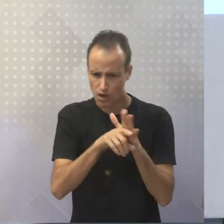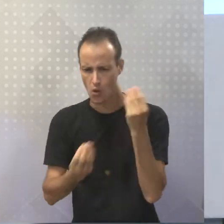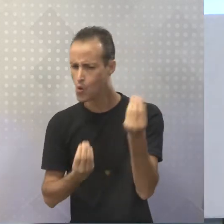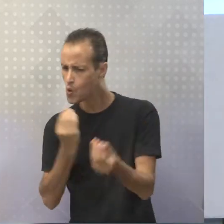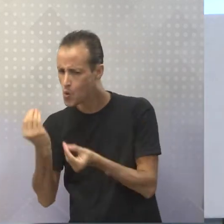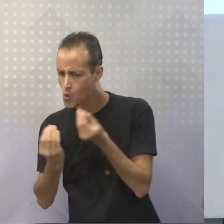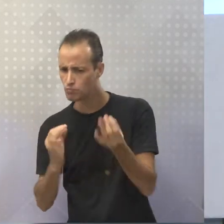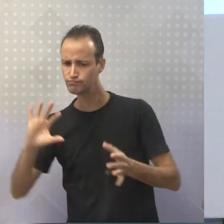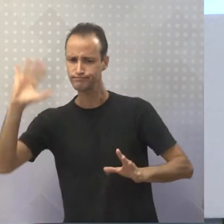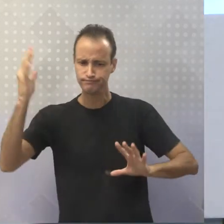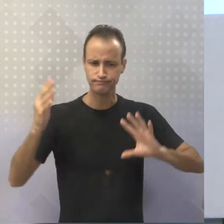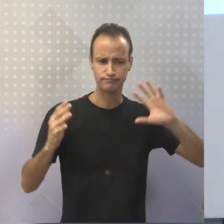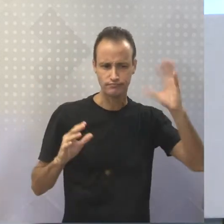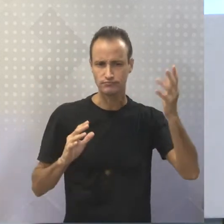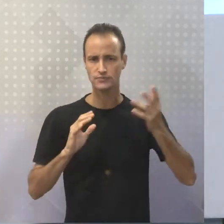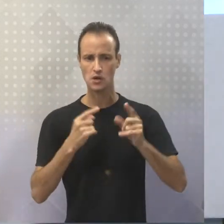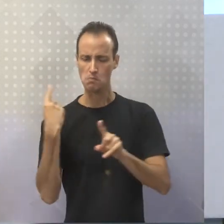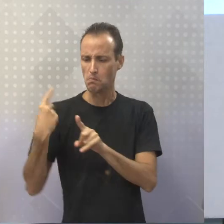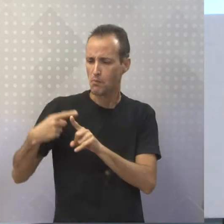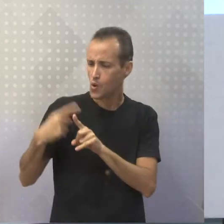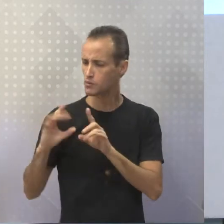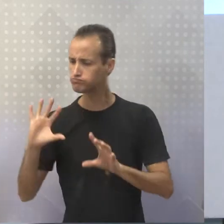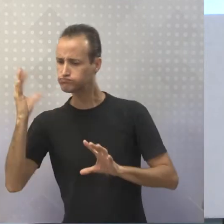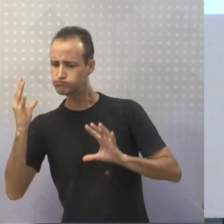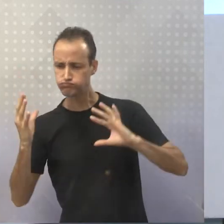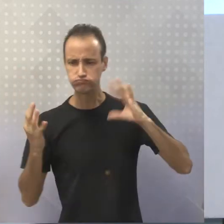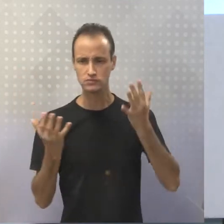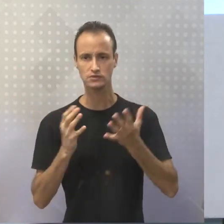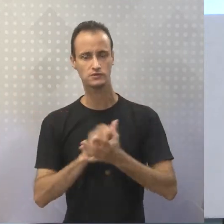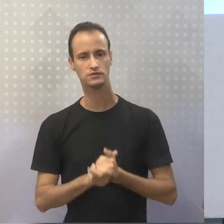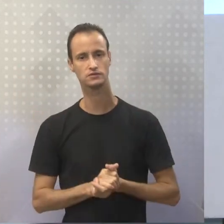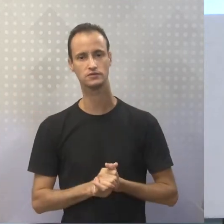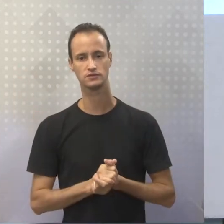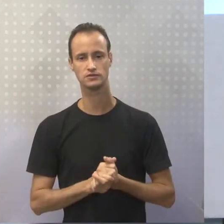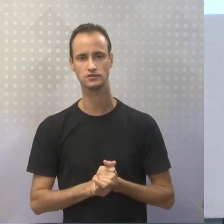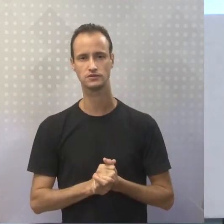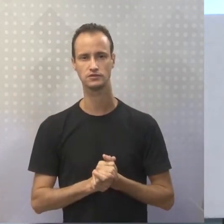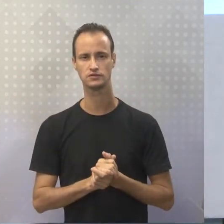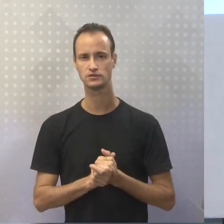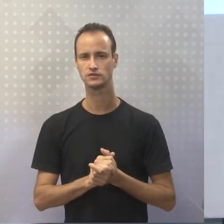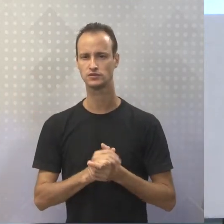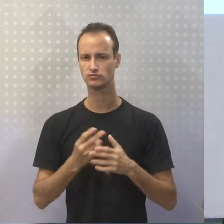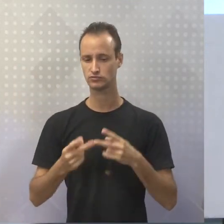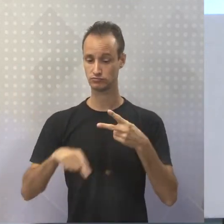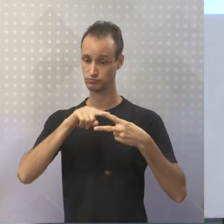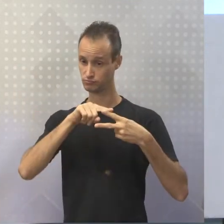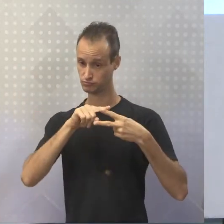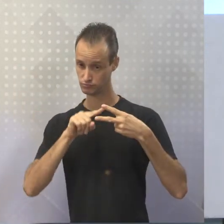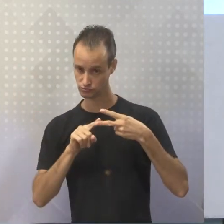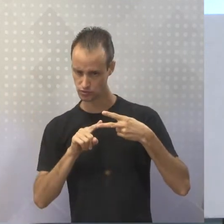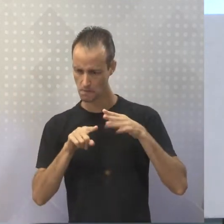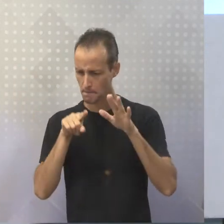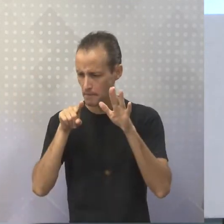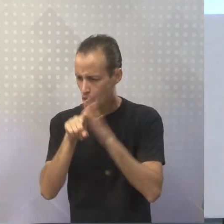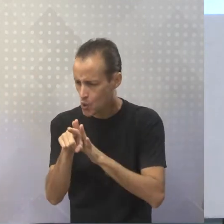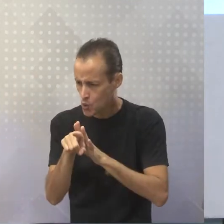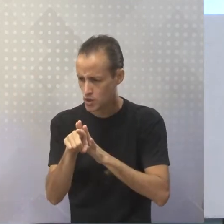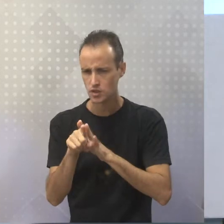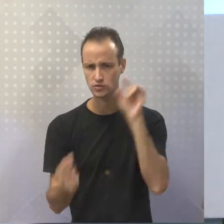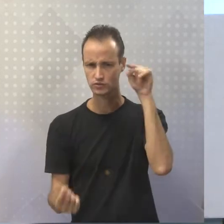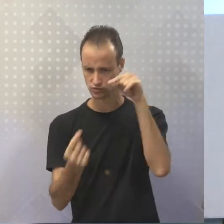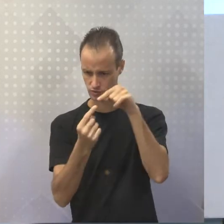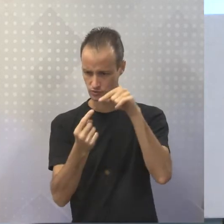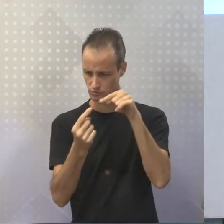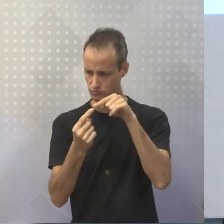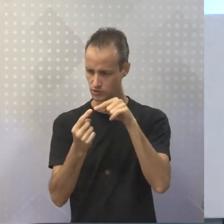como aconteceu o fato? Por que aconteceu o fato? Essas são as duas perguntas que a reportagem